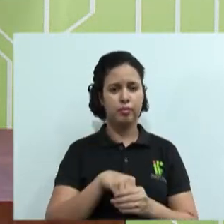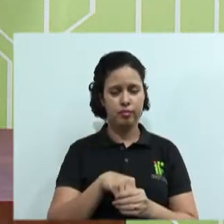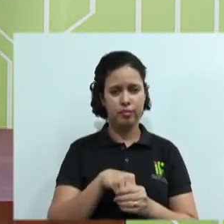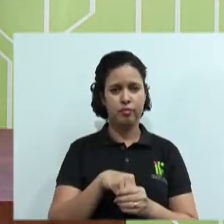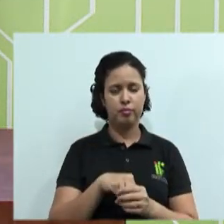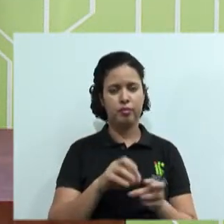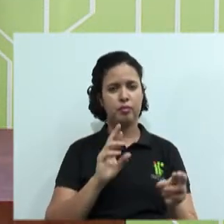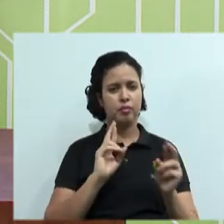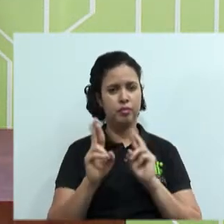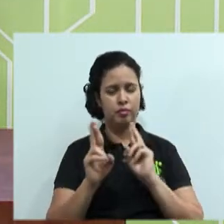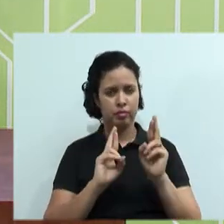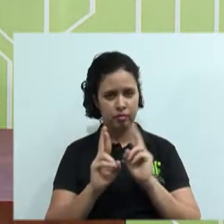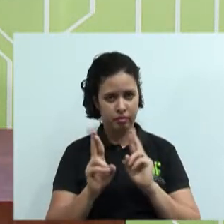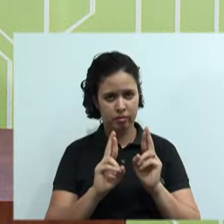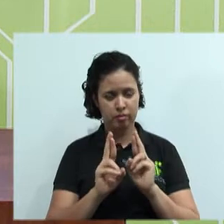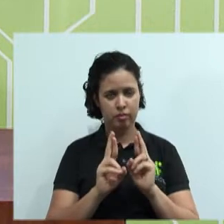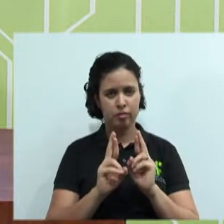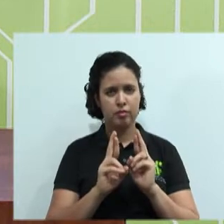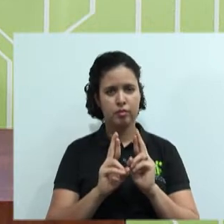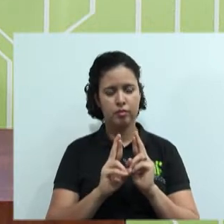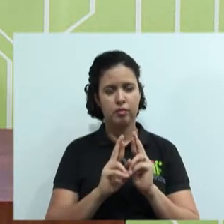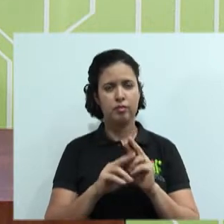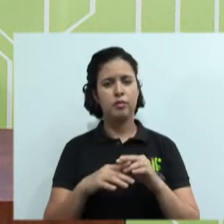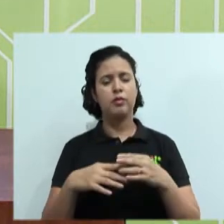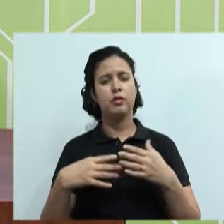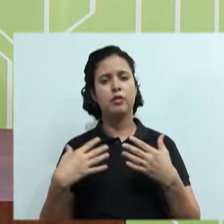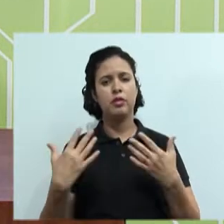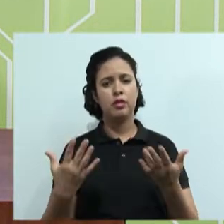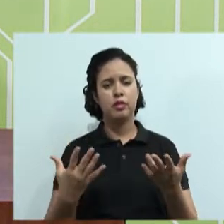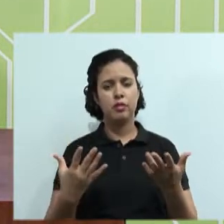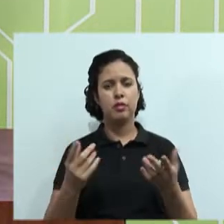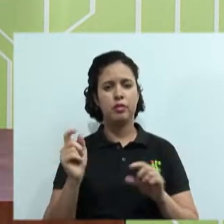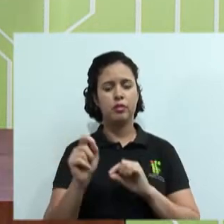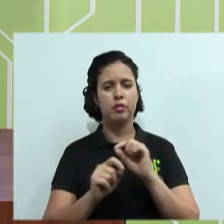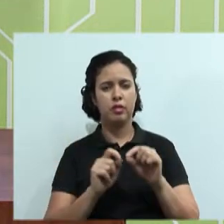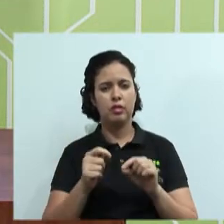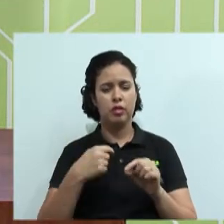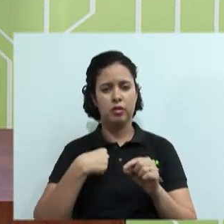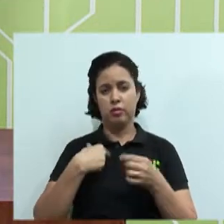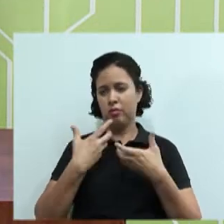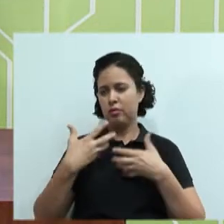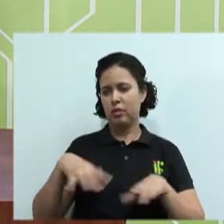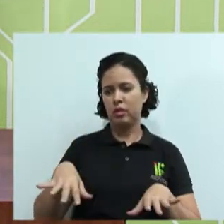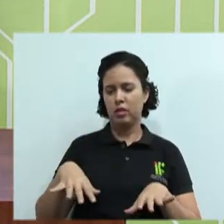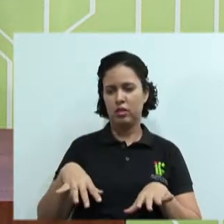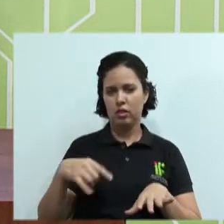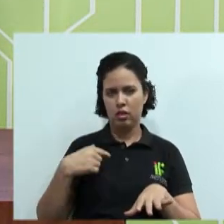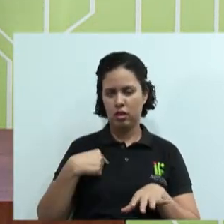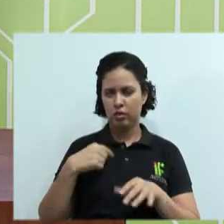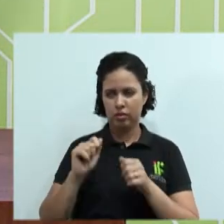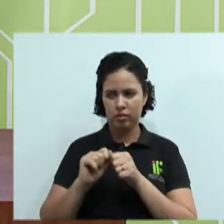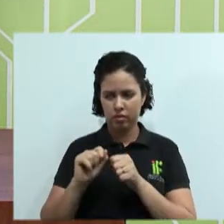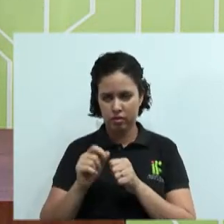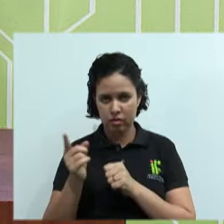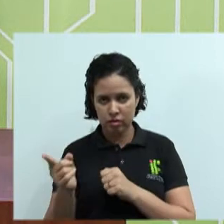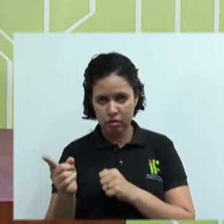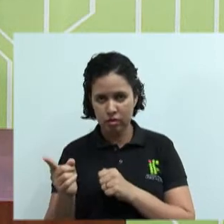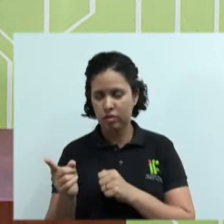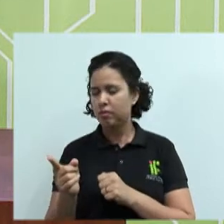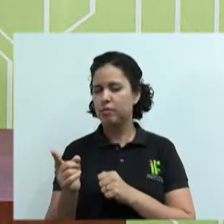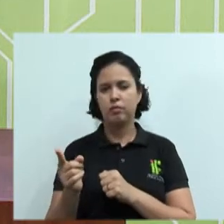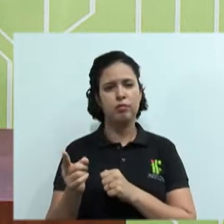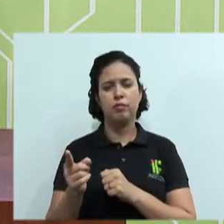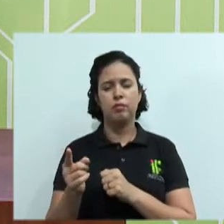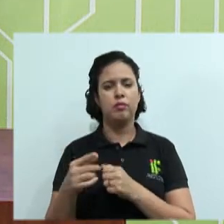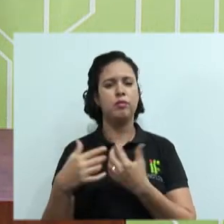relacionamento entre as pessoas. Então, aquilo que eu não quero para mim, eu não vou fazer com os outros. Então, você tem um pouco dessa percepção que na